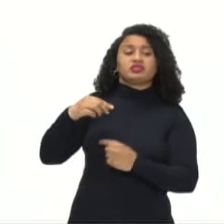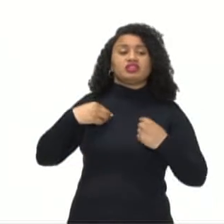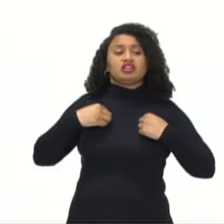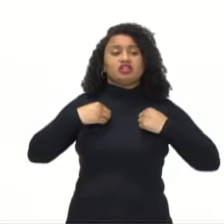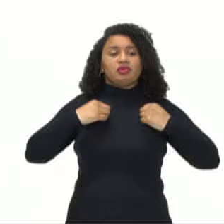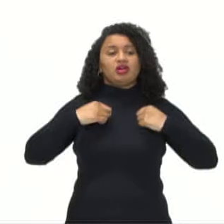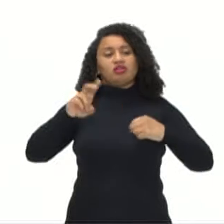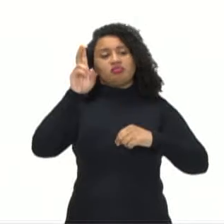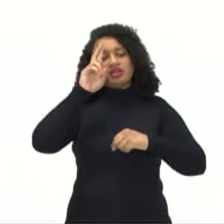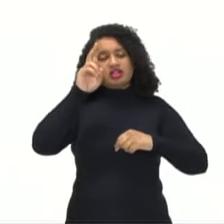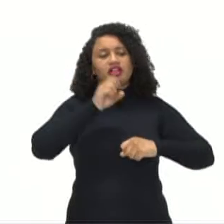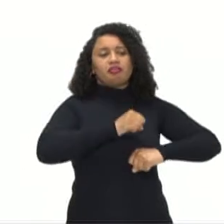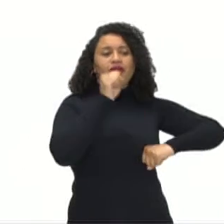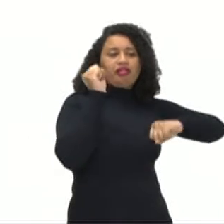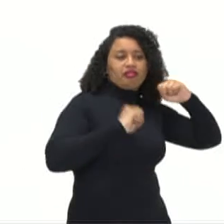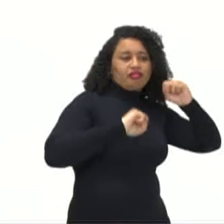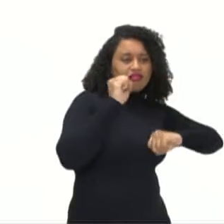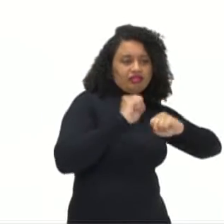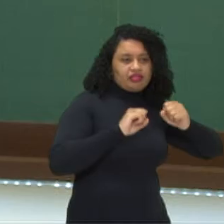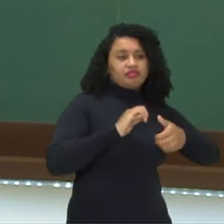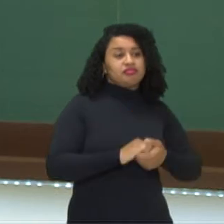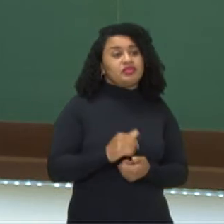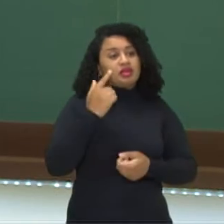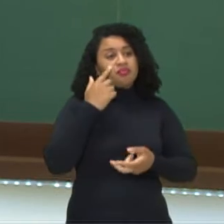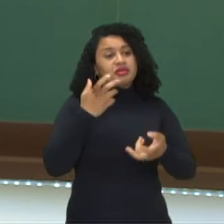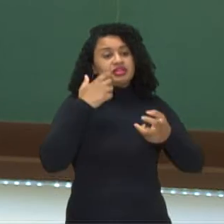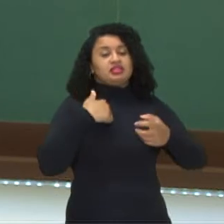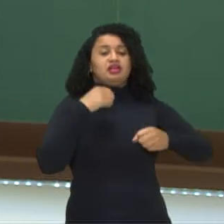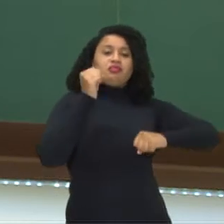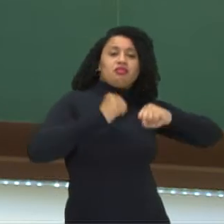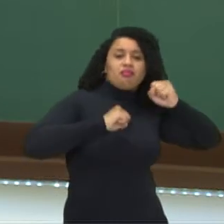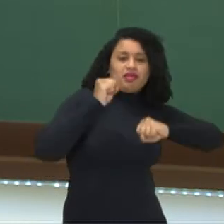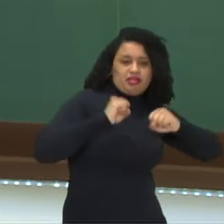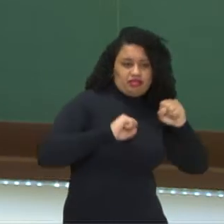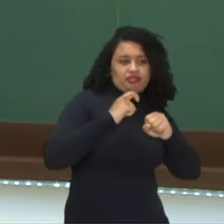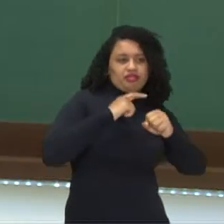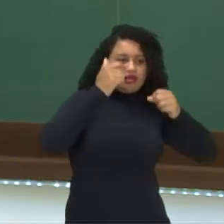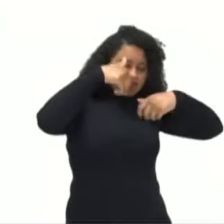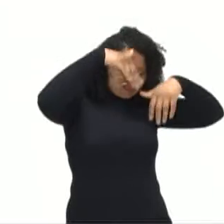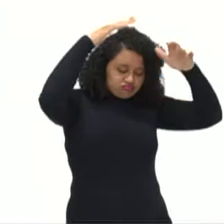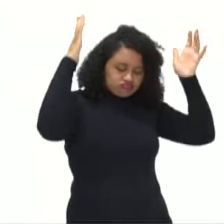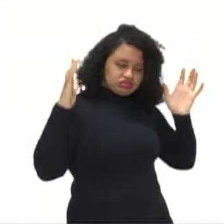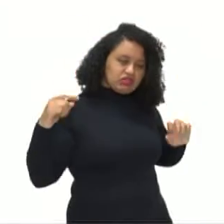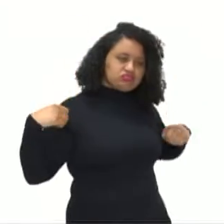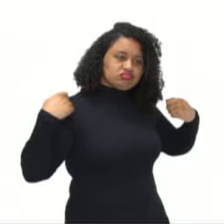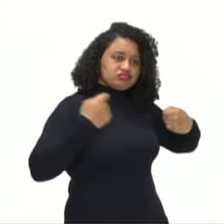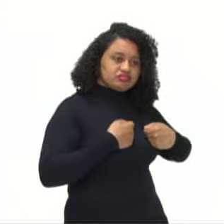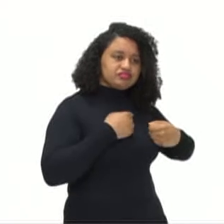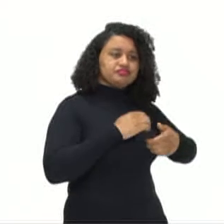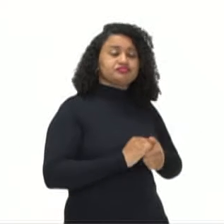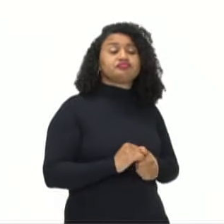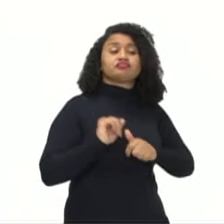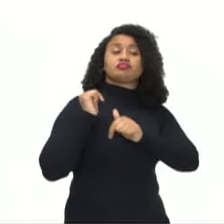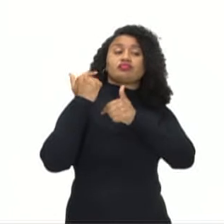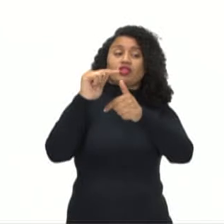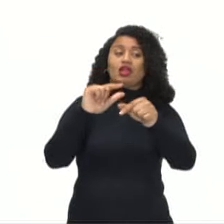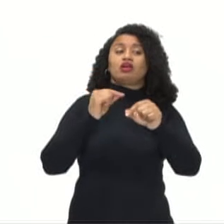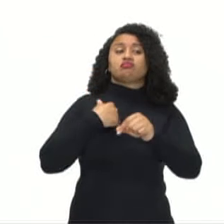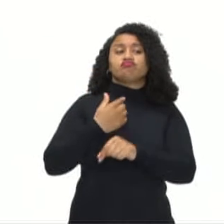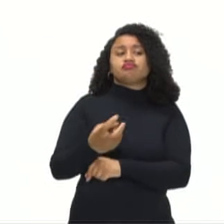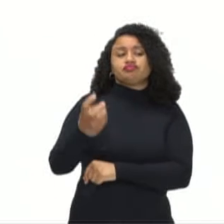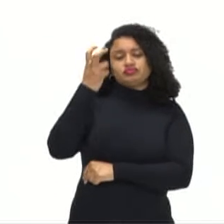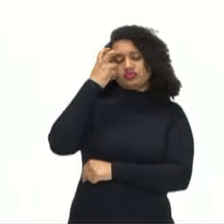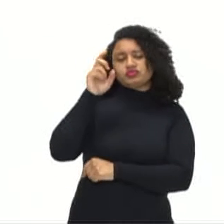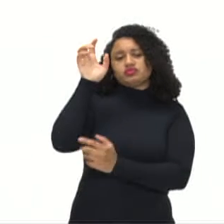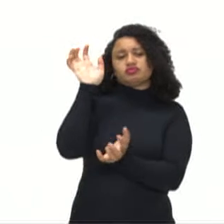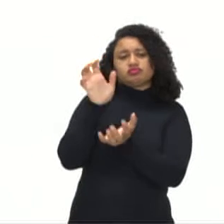lembrando o maracatu. Olha só, aqui dá pra ver bem, né, essa peruca, esse figurino. Então, tradicionalmente, pertence,